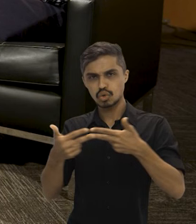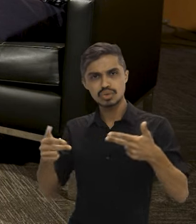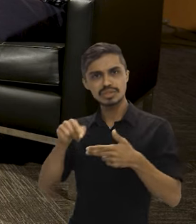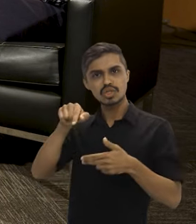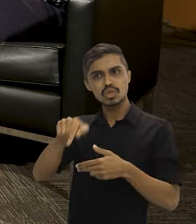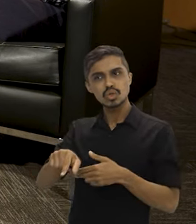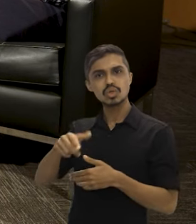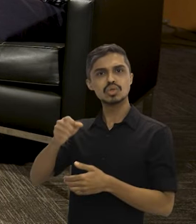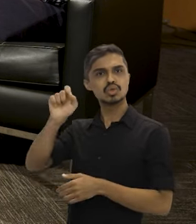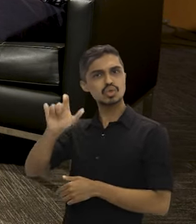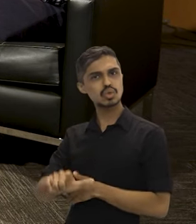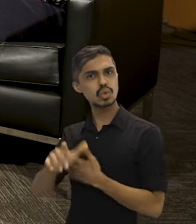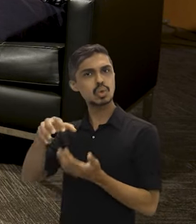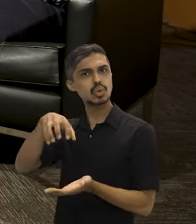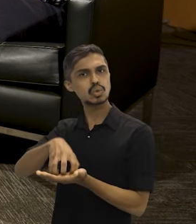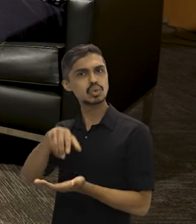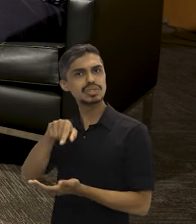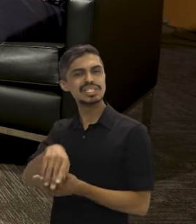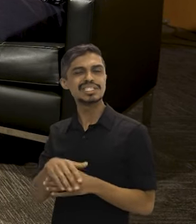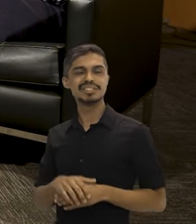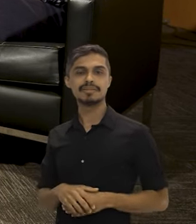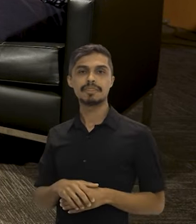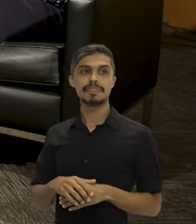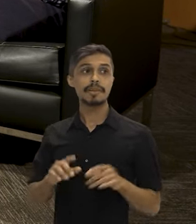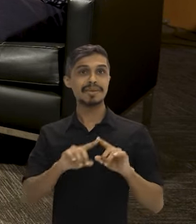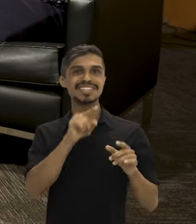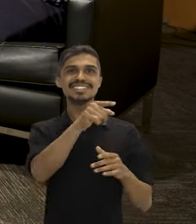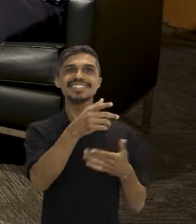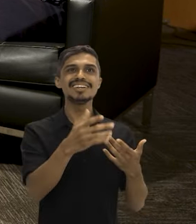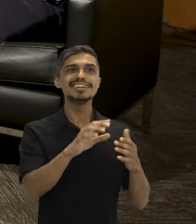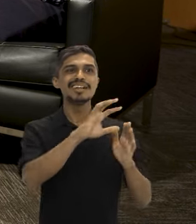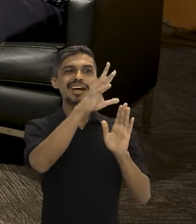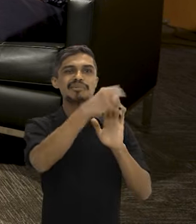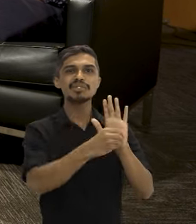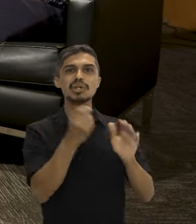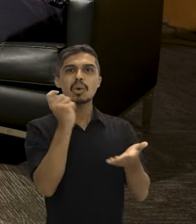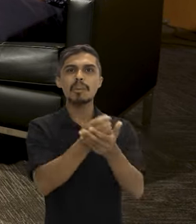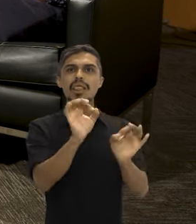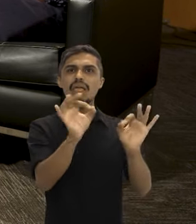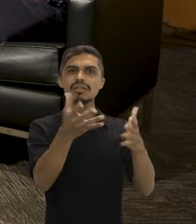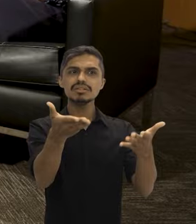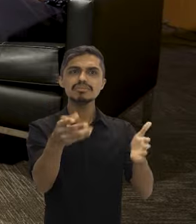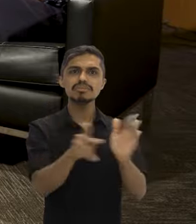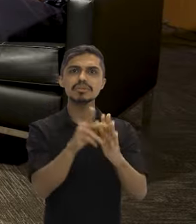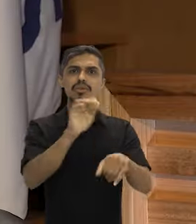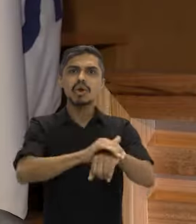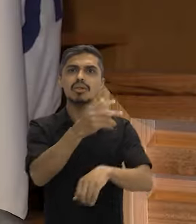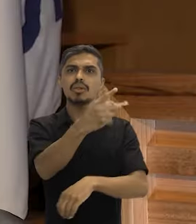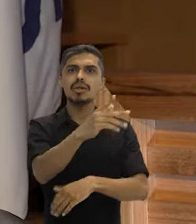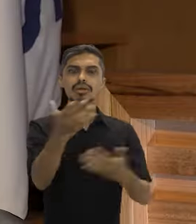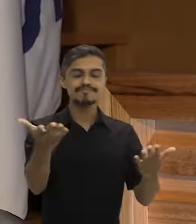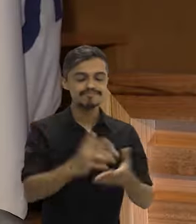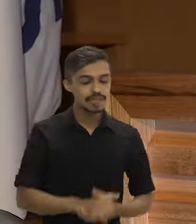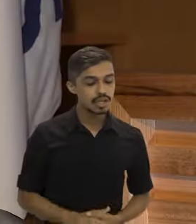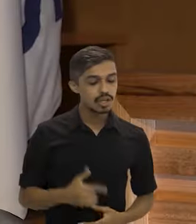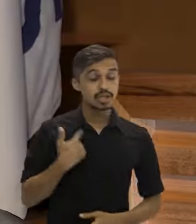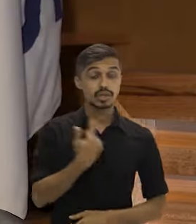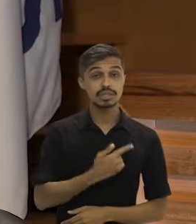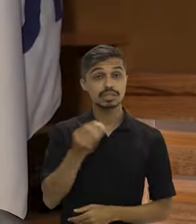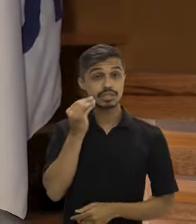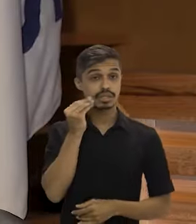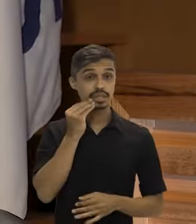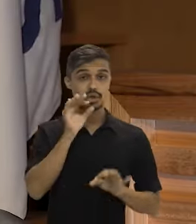do centro-sul e comprando produtos não saudáveis. produto saudável está ali do lado. Então, o que a gente está tentando fazer com a Amazônia na escola?